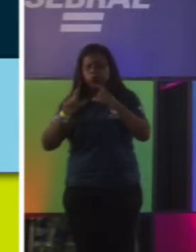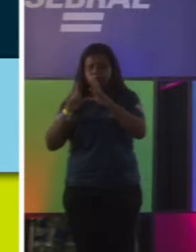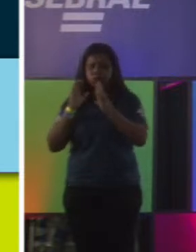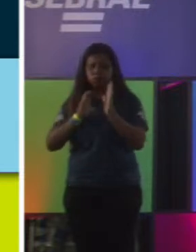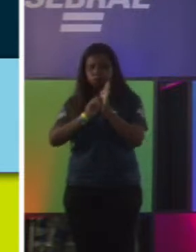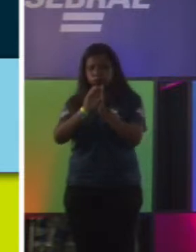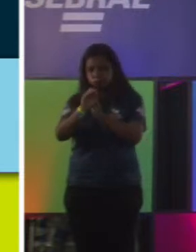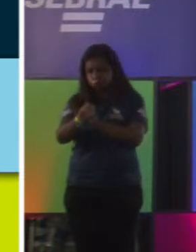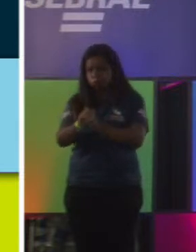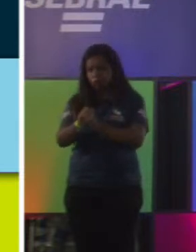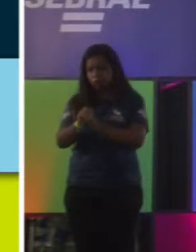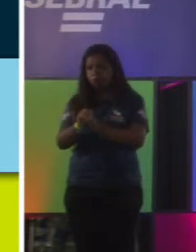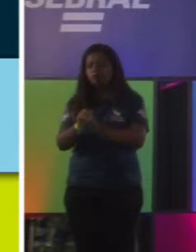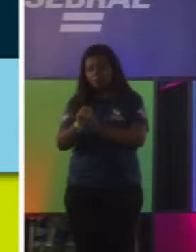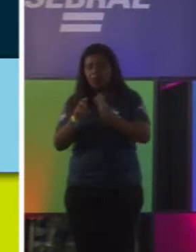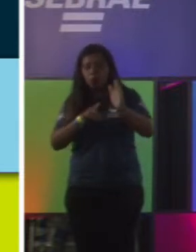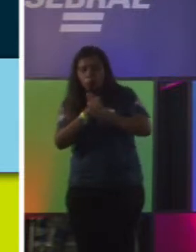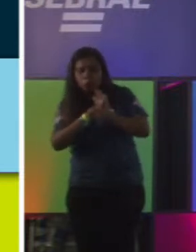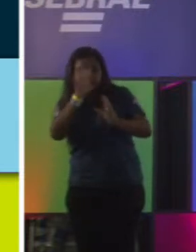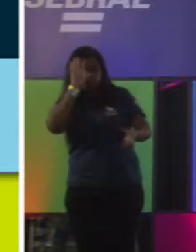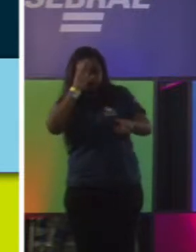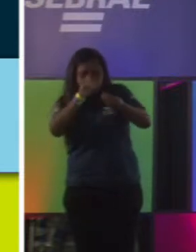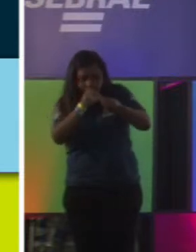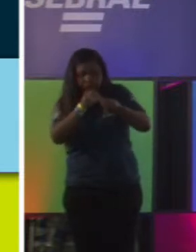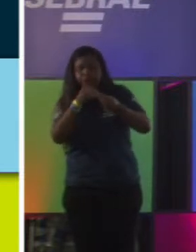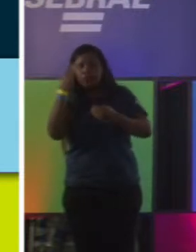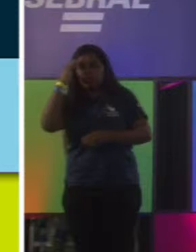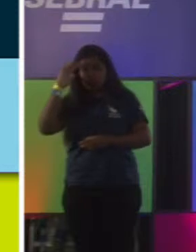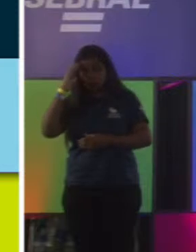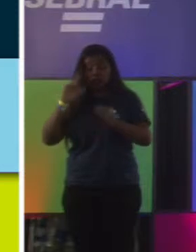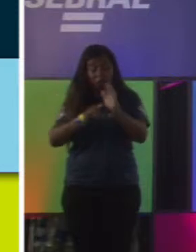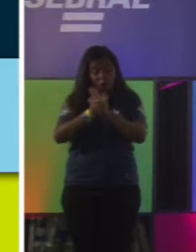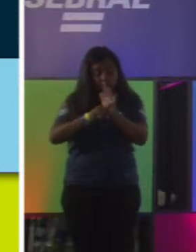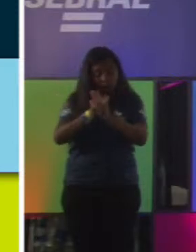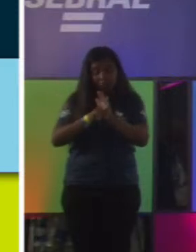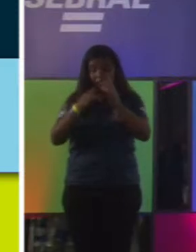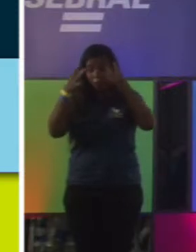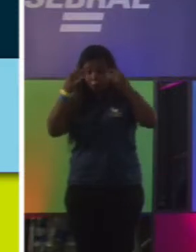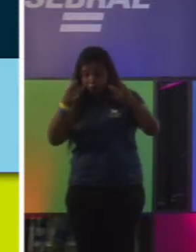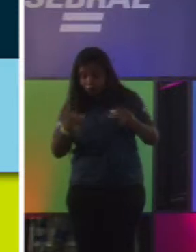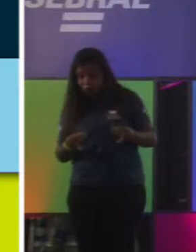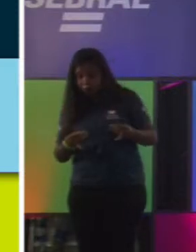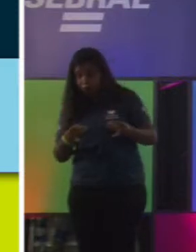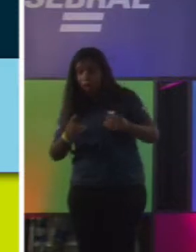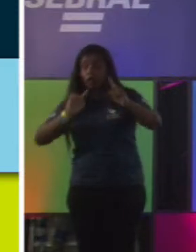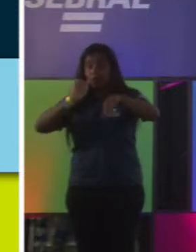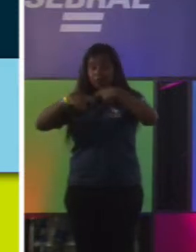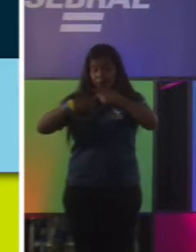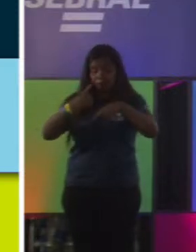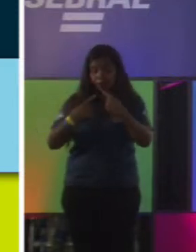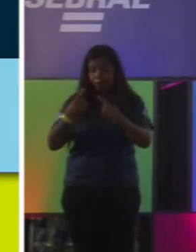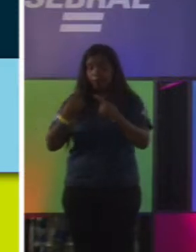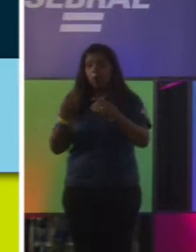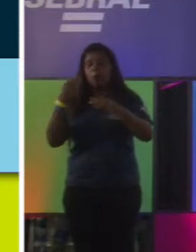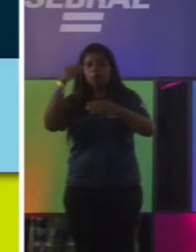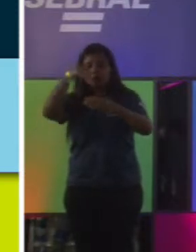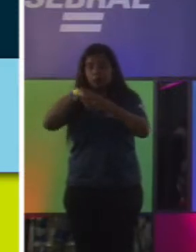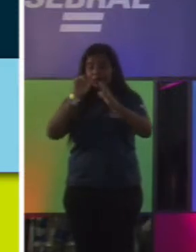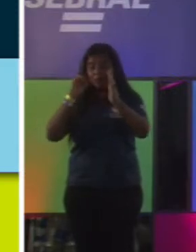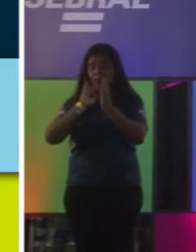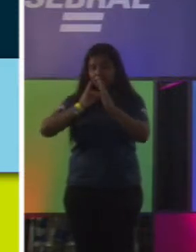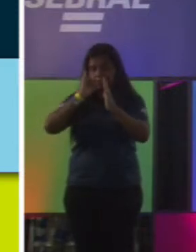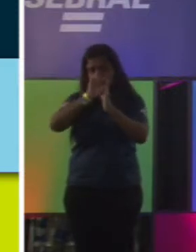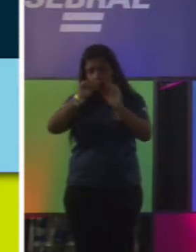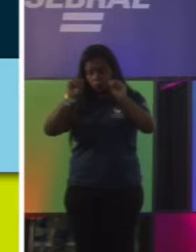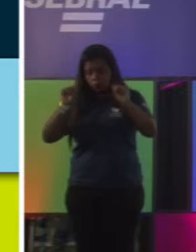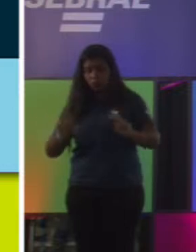Ela entendia quem eram os pesquisadores da área, ela entendia os pesquisadores que estavam armazenados na base da ProBats, as